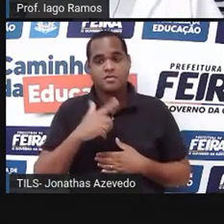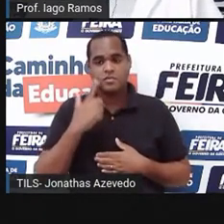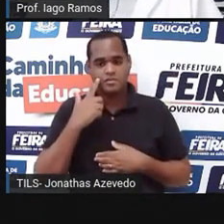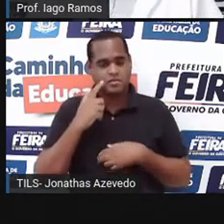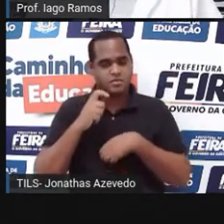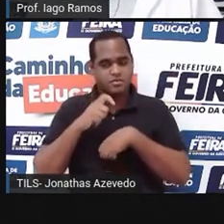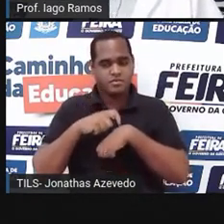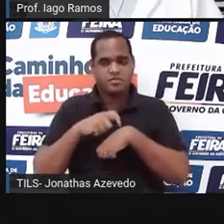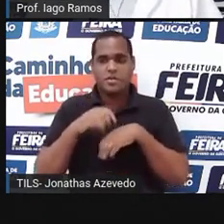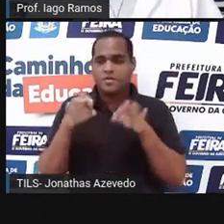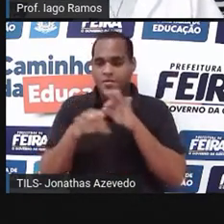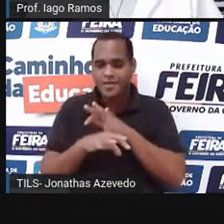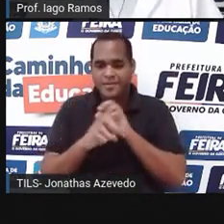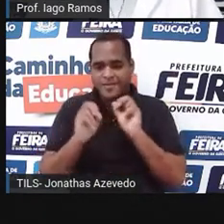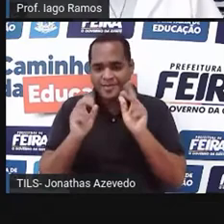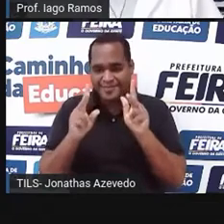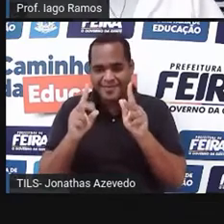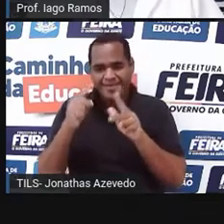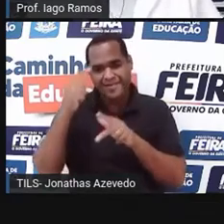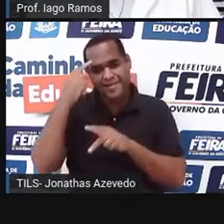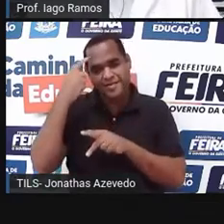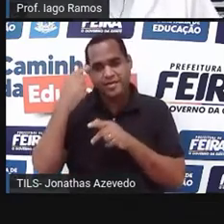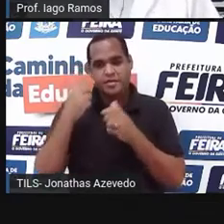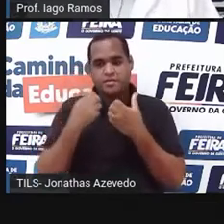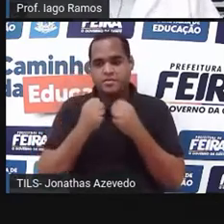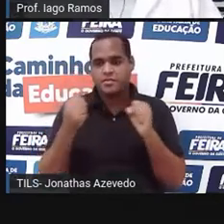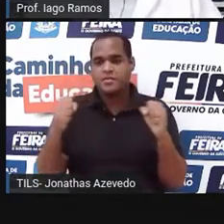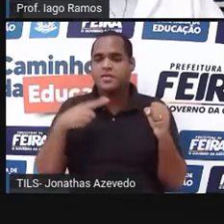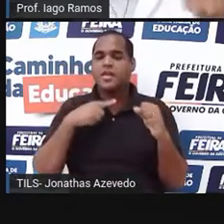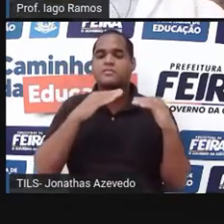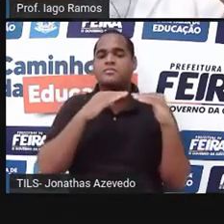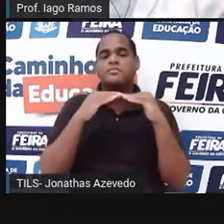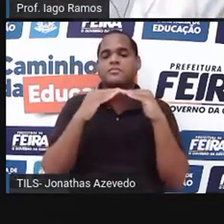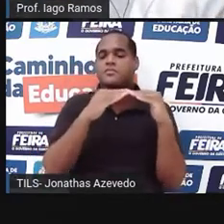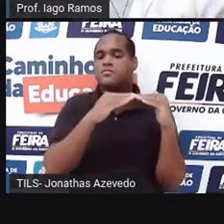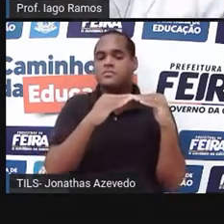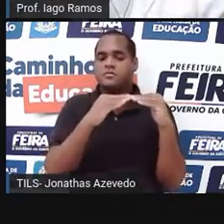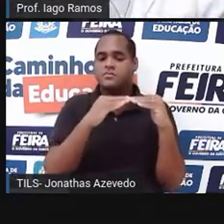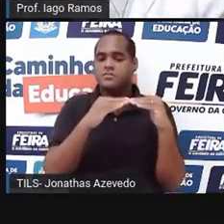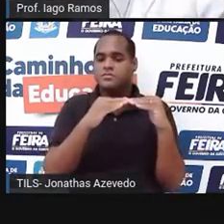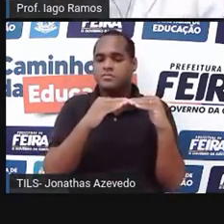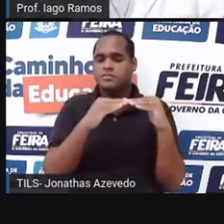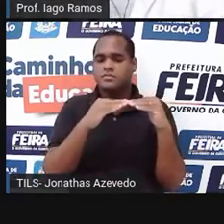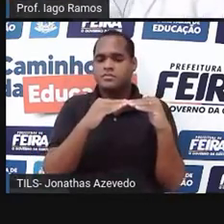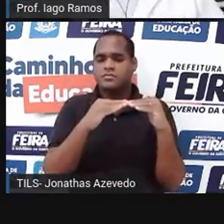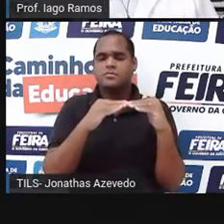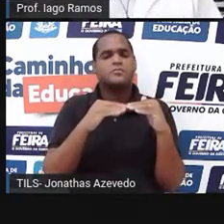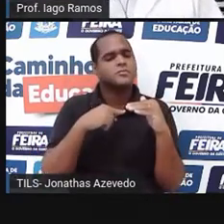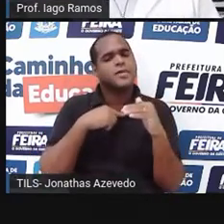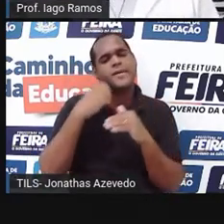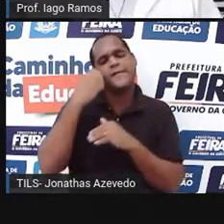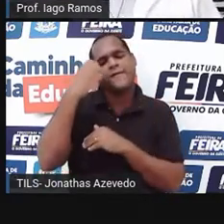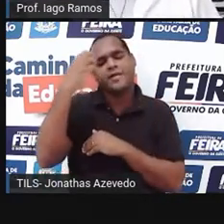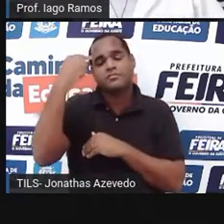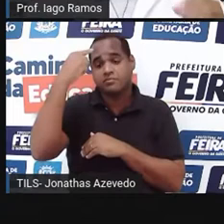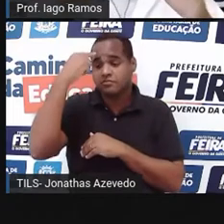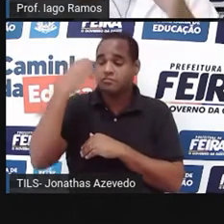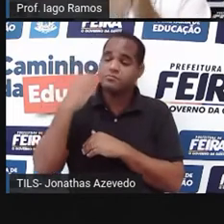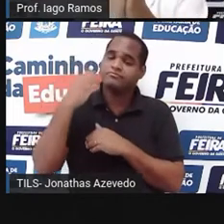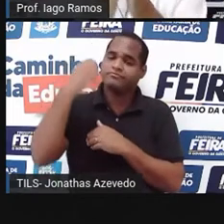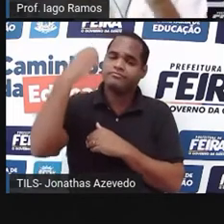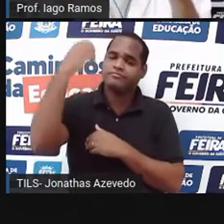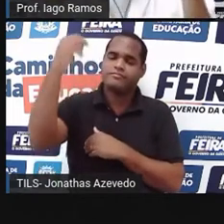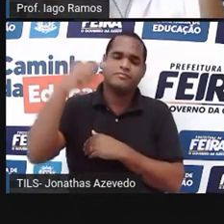Distância e tempo são grandezas diretamente proporcionais. Porque pensa em uma viagem. Você está viajando.